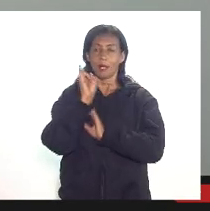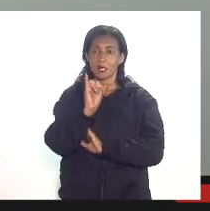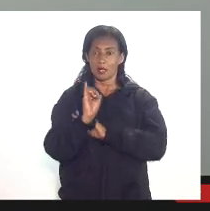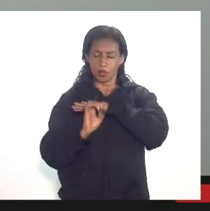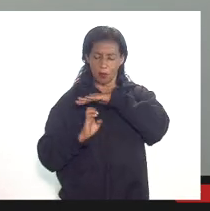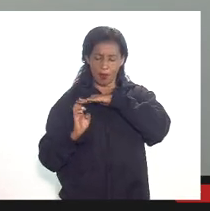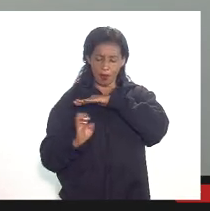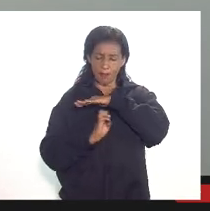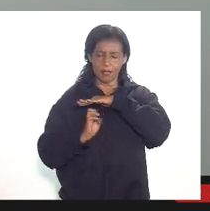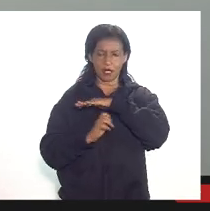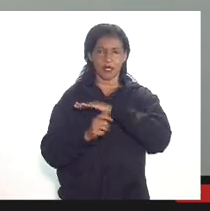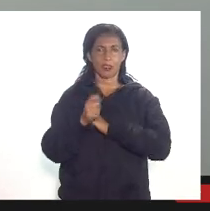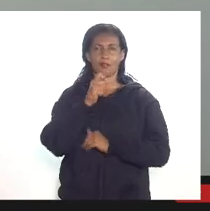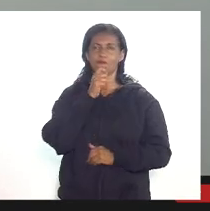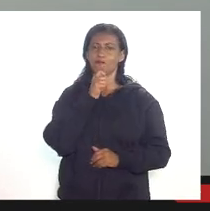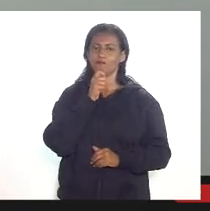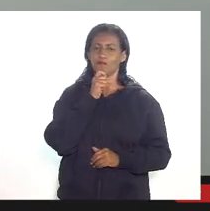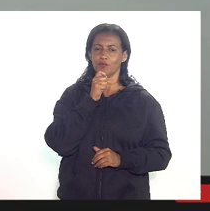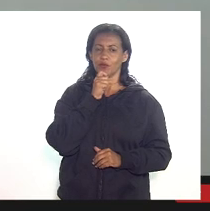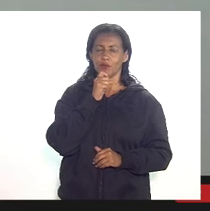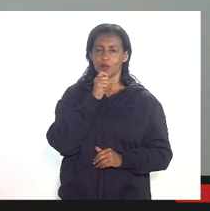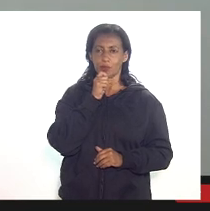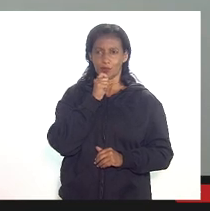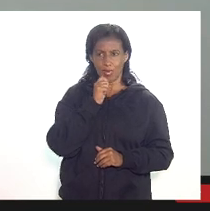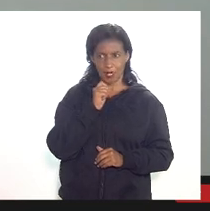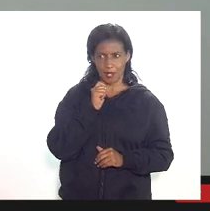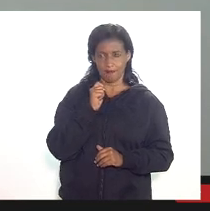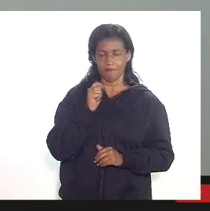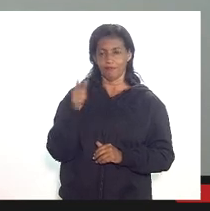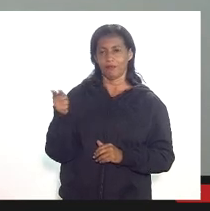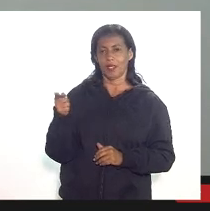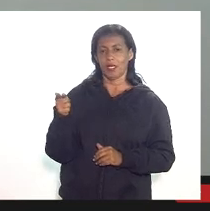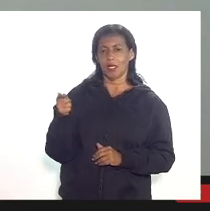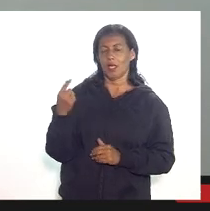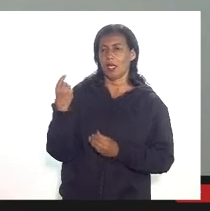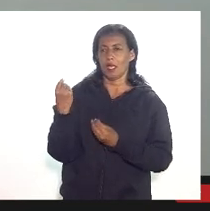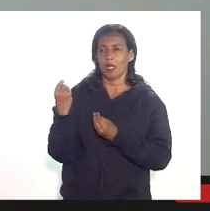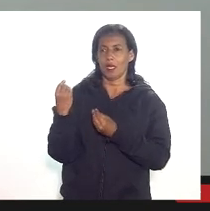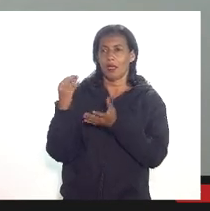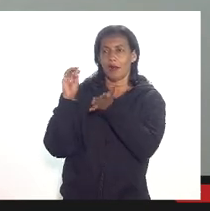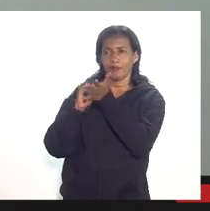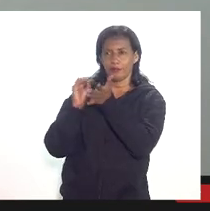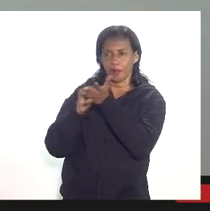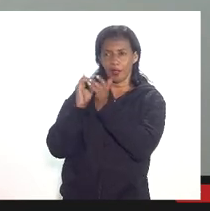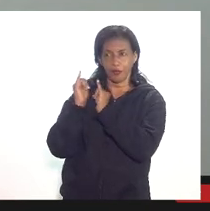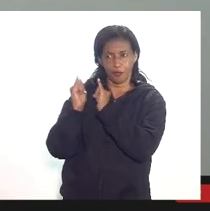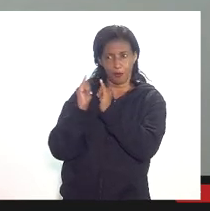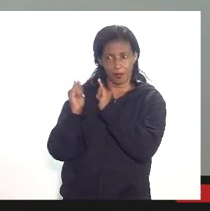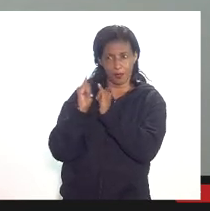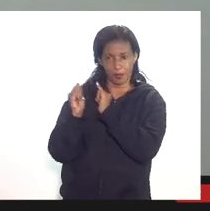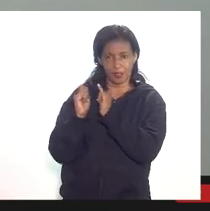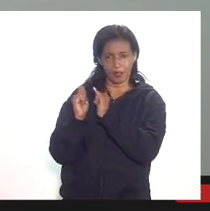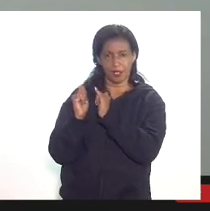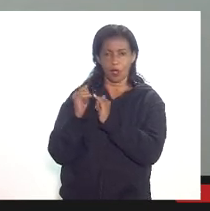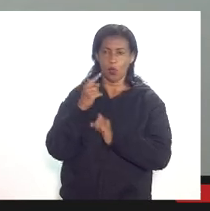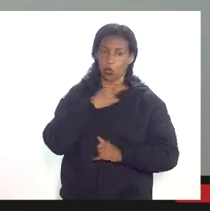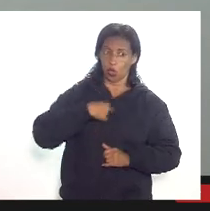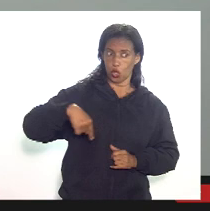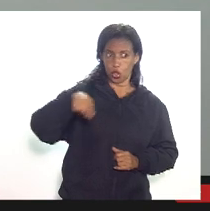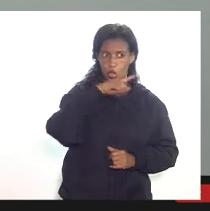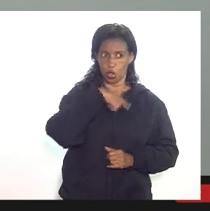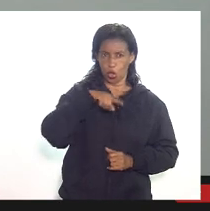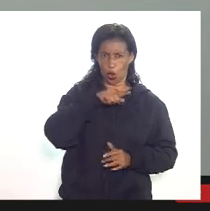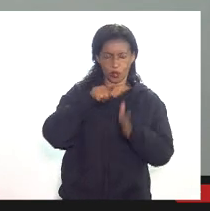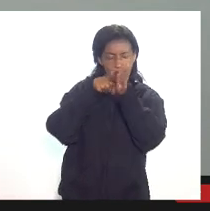tem parte relacionada vamos supor nós estamos aqui investigando os gastos que podem ser lançados como os custos de afrentamento vamos pensar assim estamos